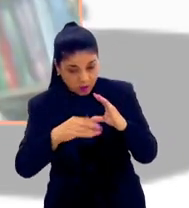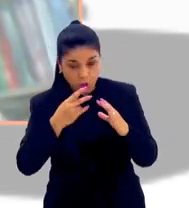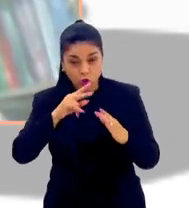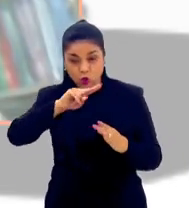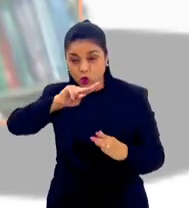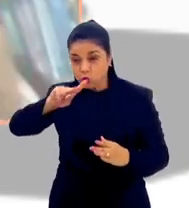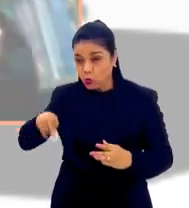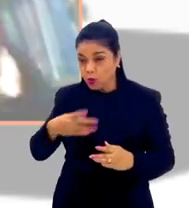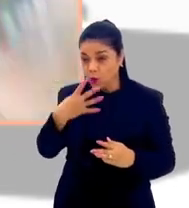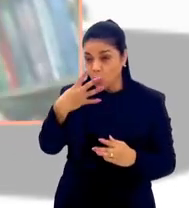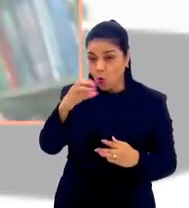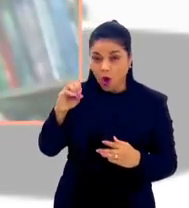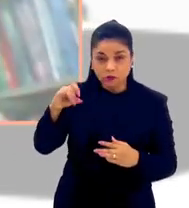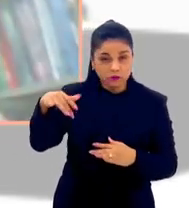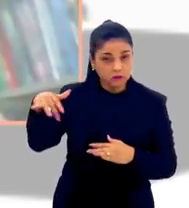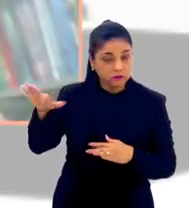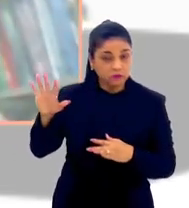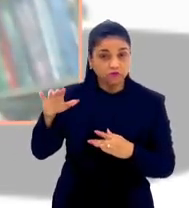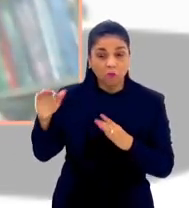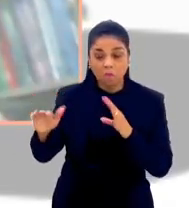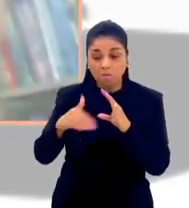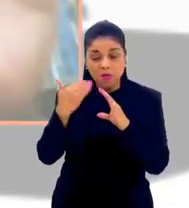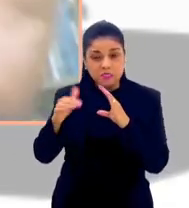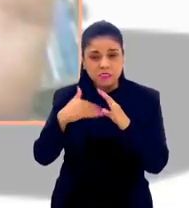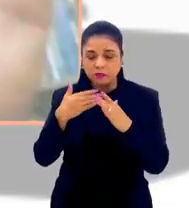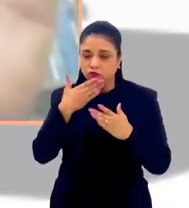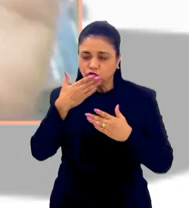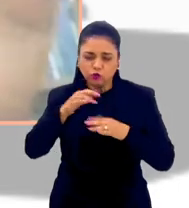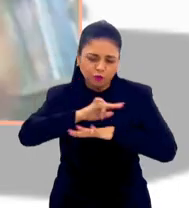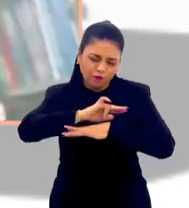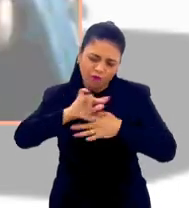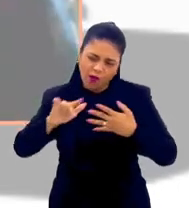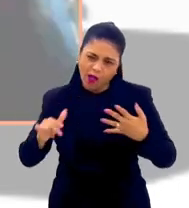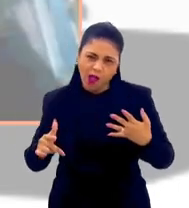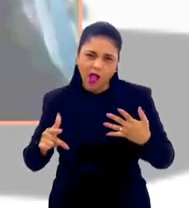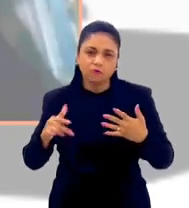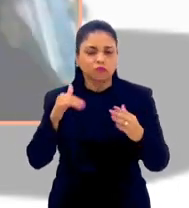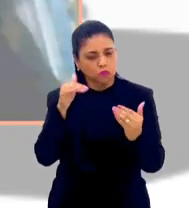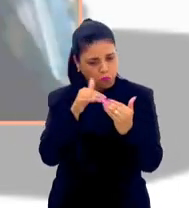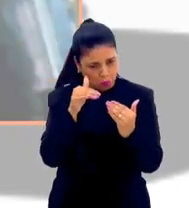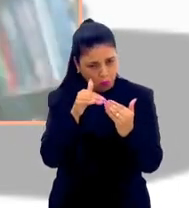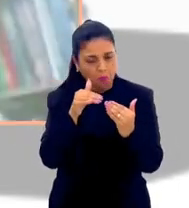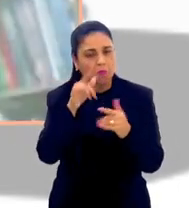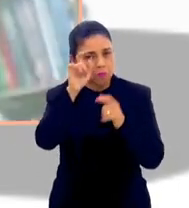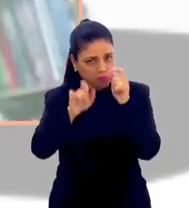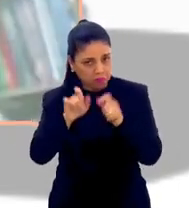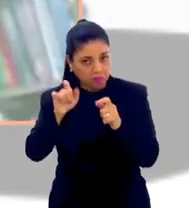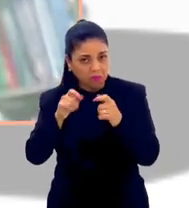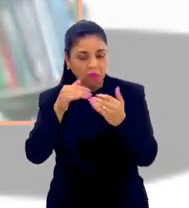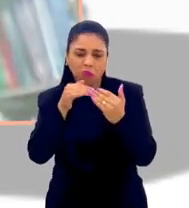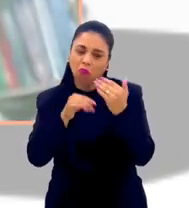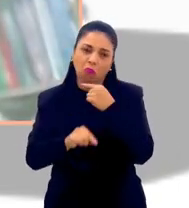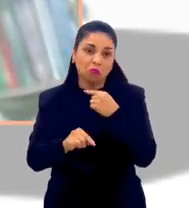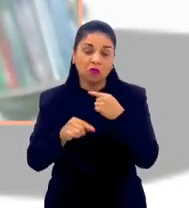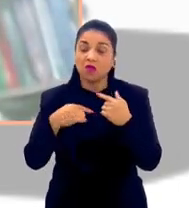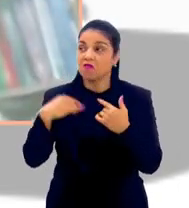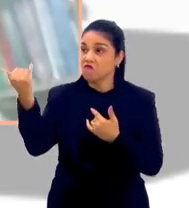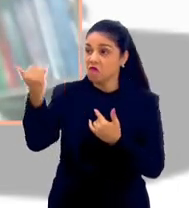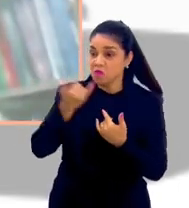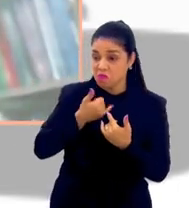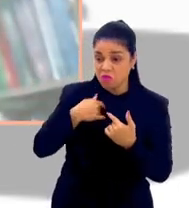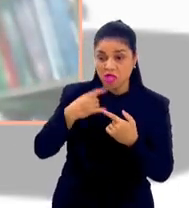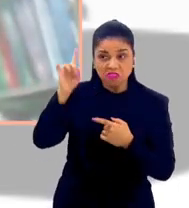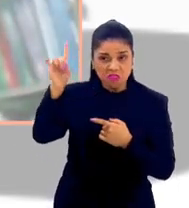.400 e poucas mensagens de todo tipo. De gente concordando, a gente dizendo que eu não tinha Deus no